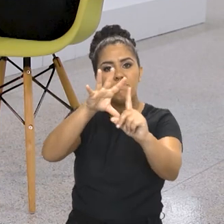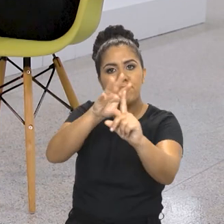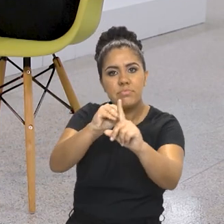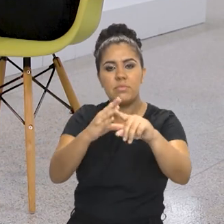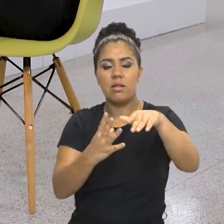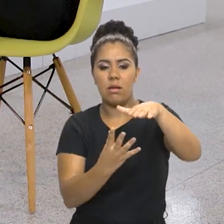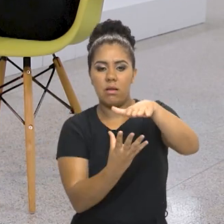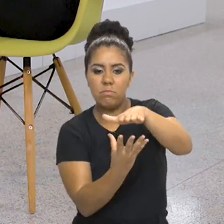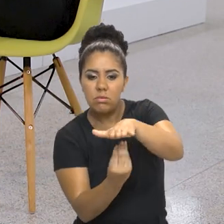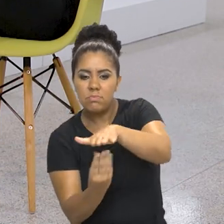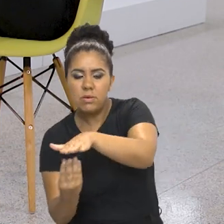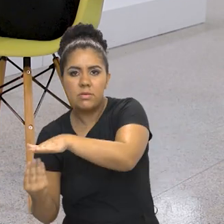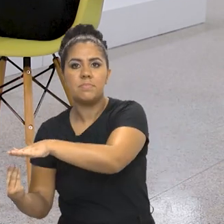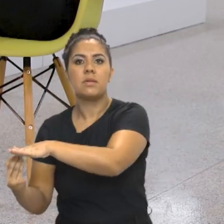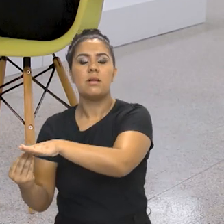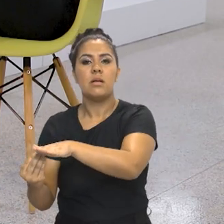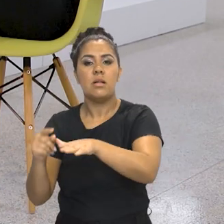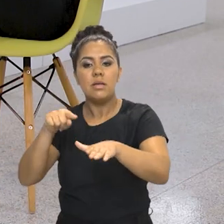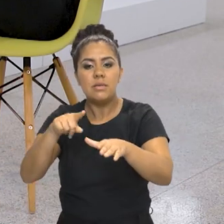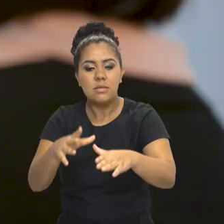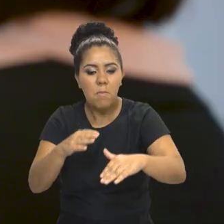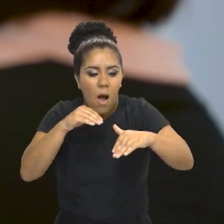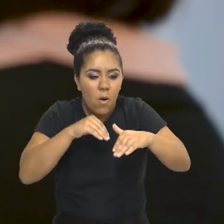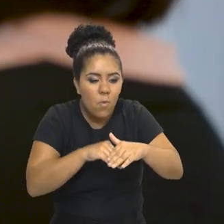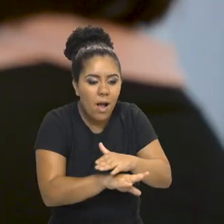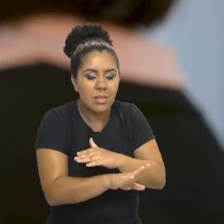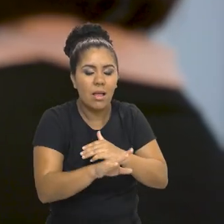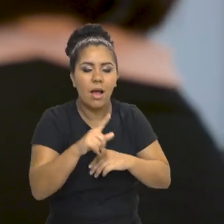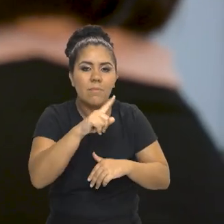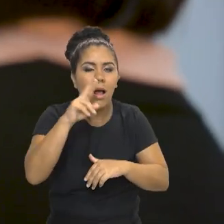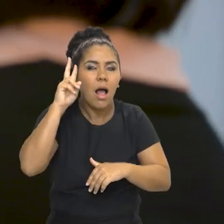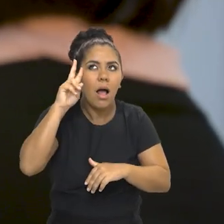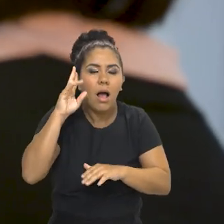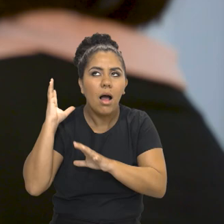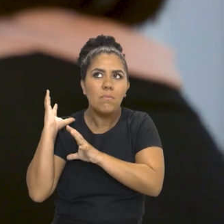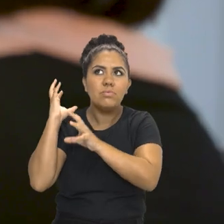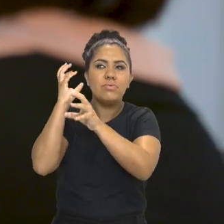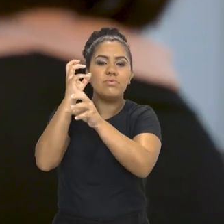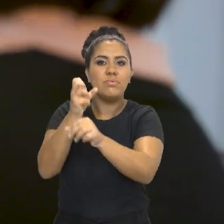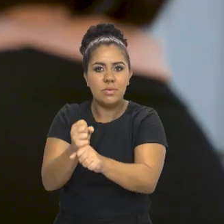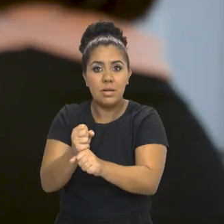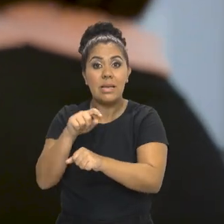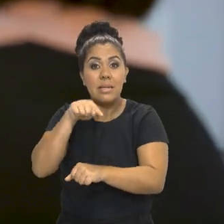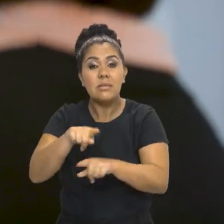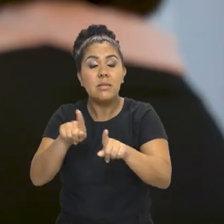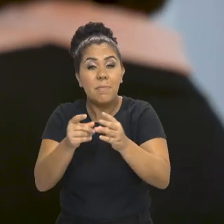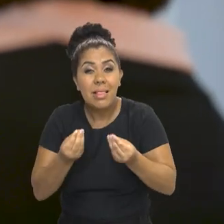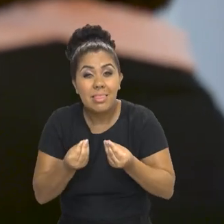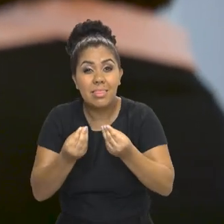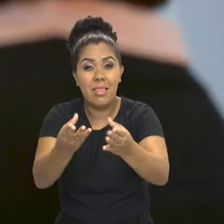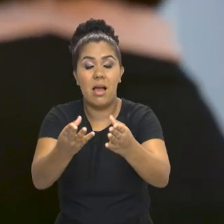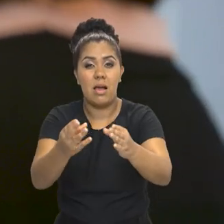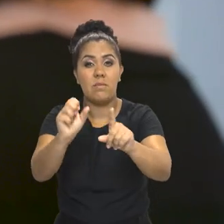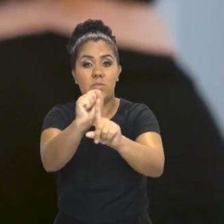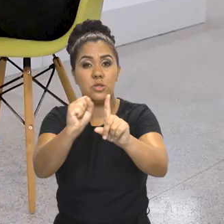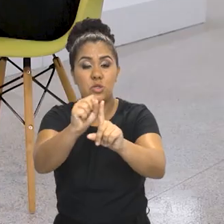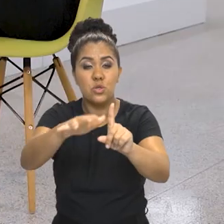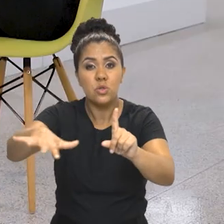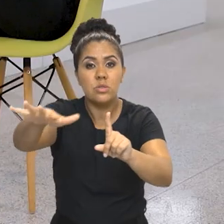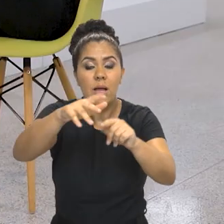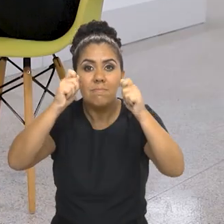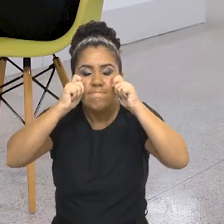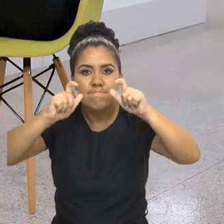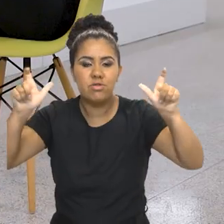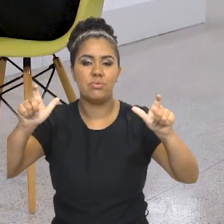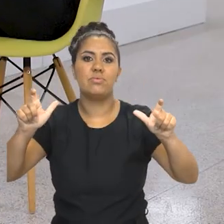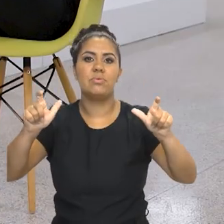gente está conversando agora, mas eu penso também que isso tenha sido um despertar para a sociedade da importância